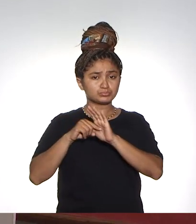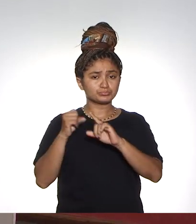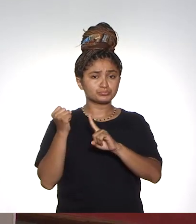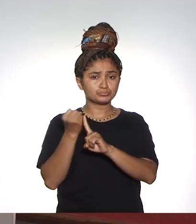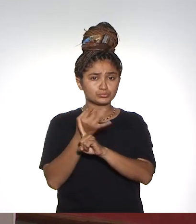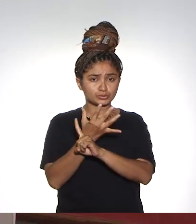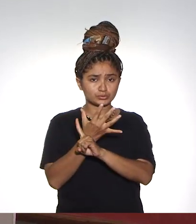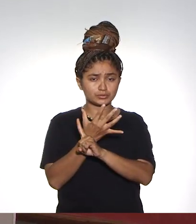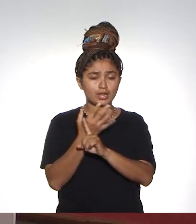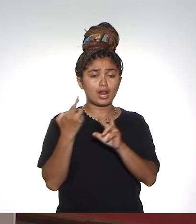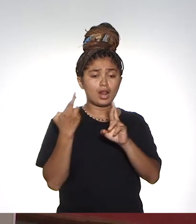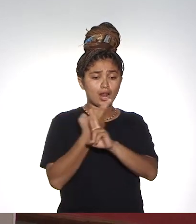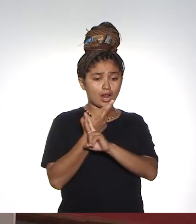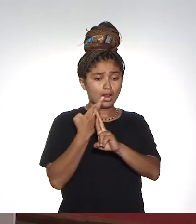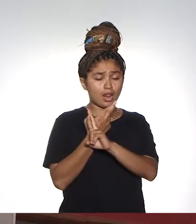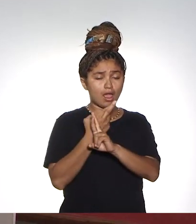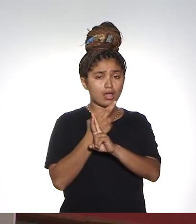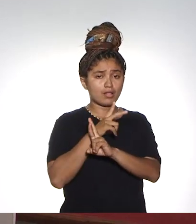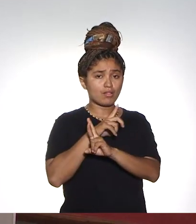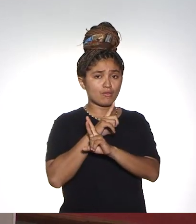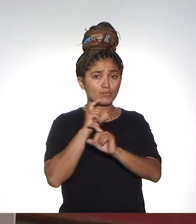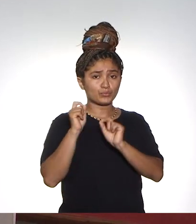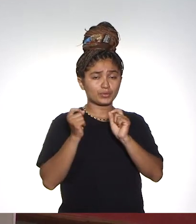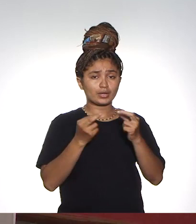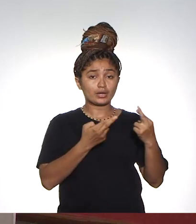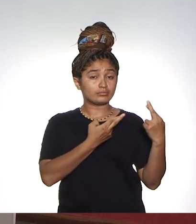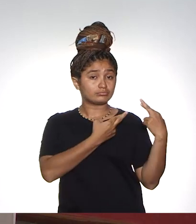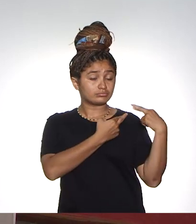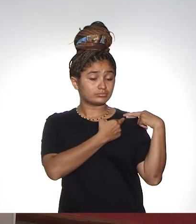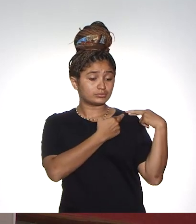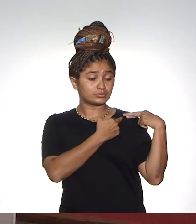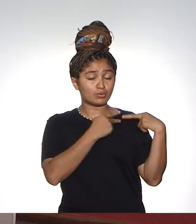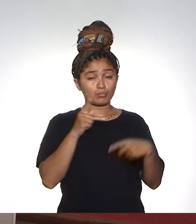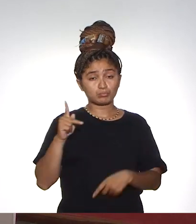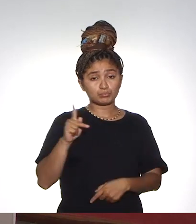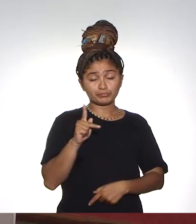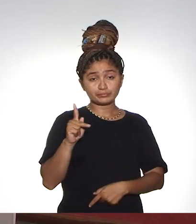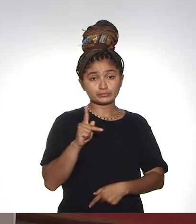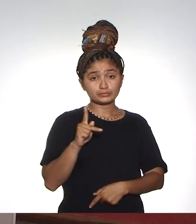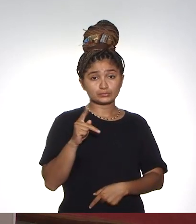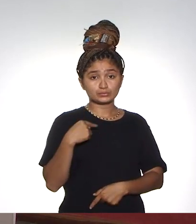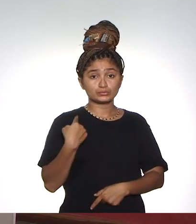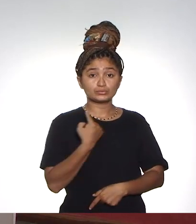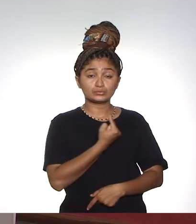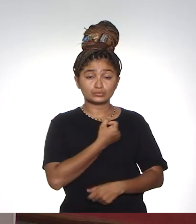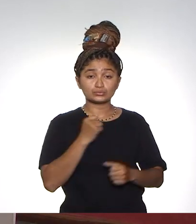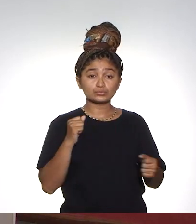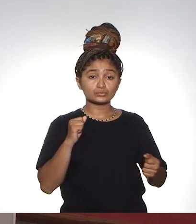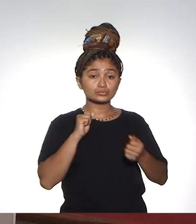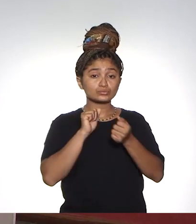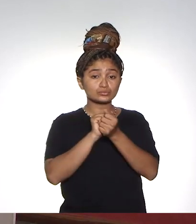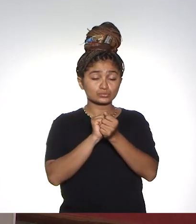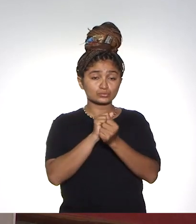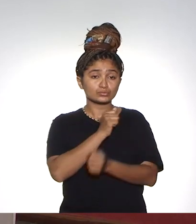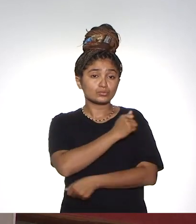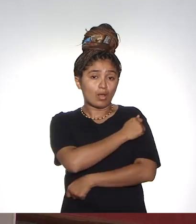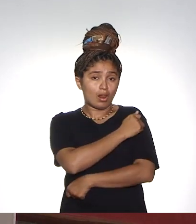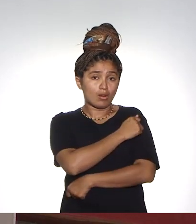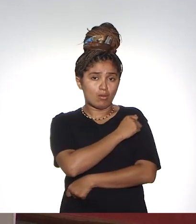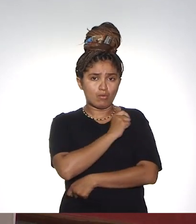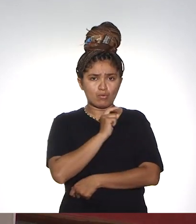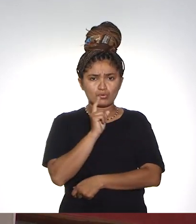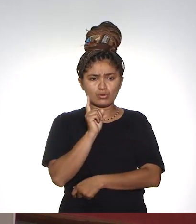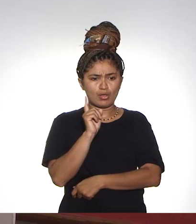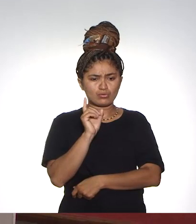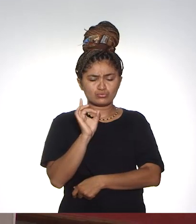Extensão faz com que essa relação crie uma responsabilidade e os nossos professores vão estar juntos